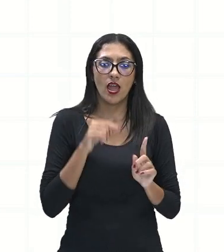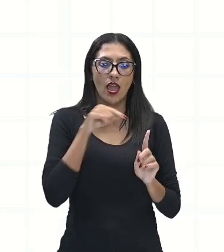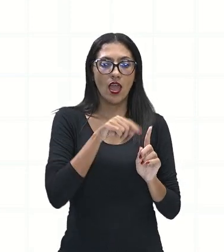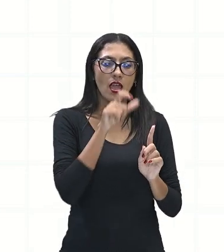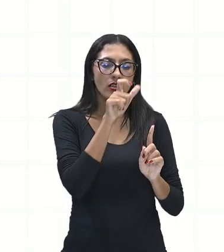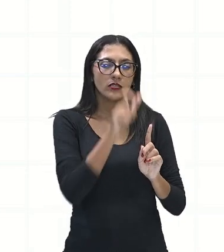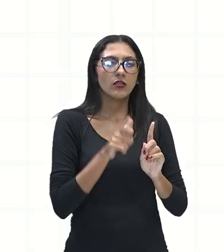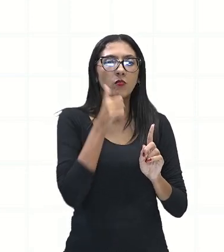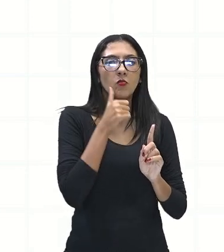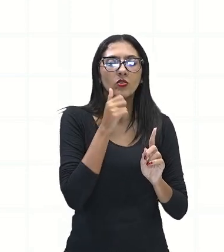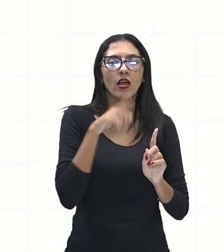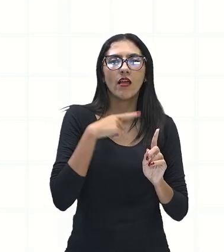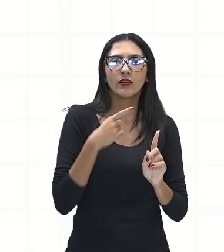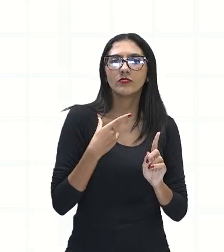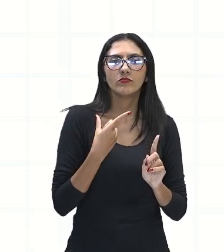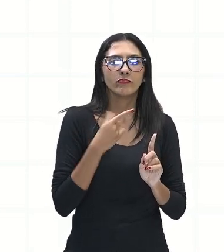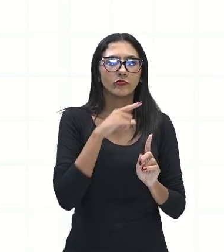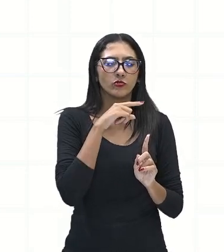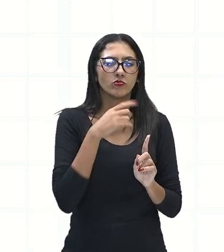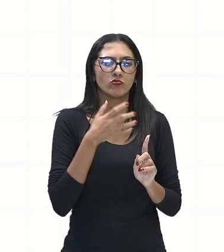chateada, né?